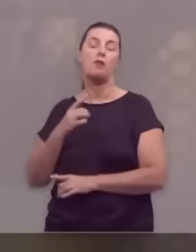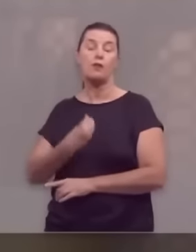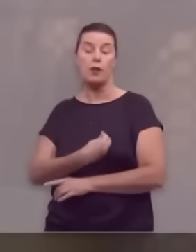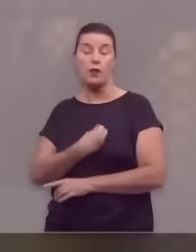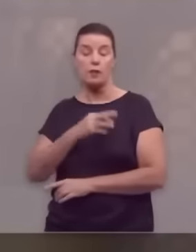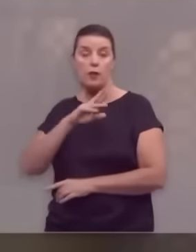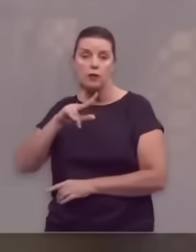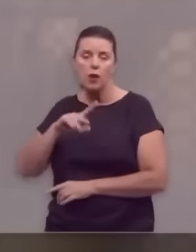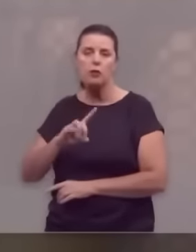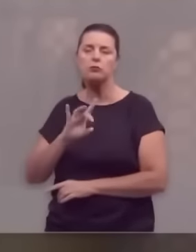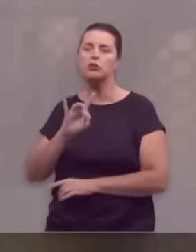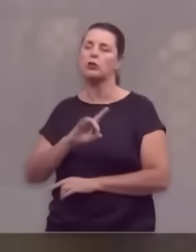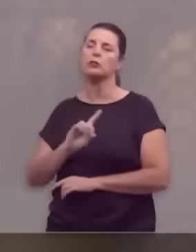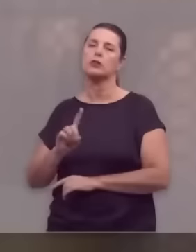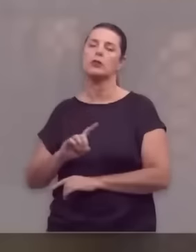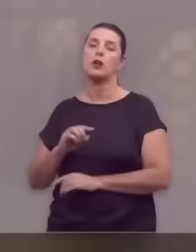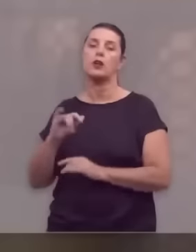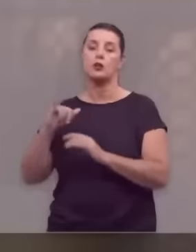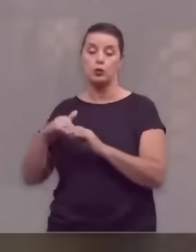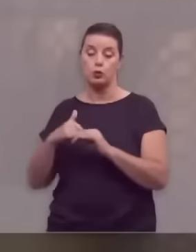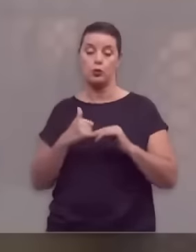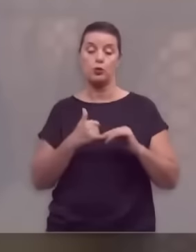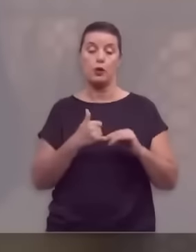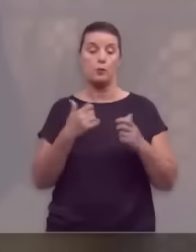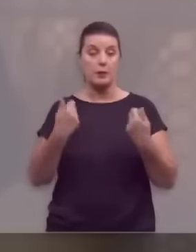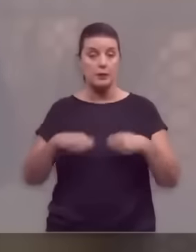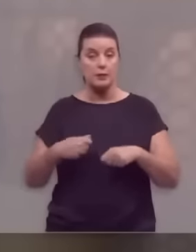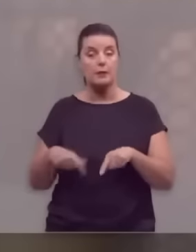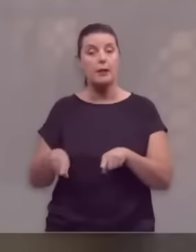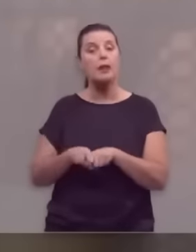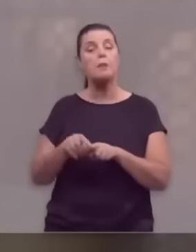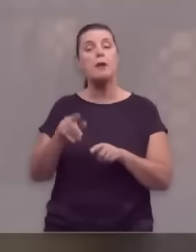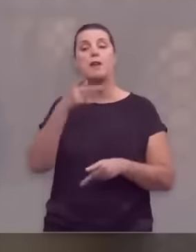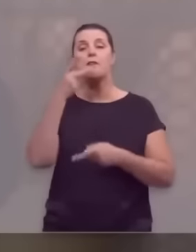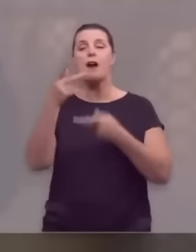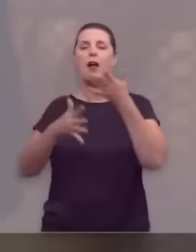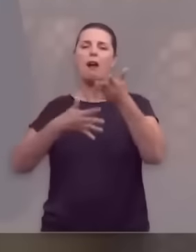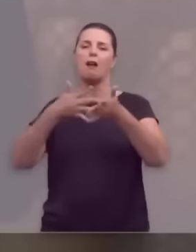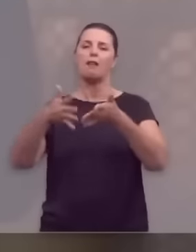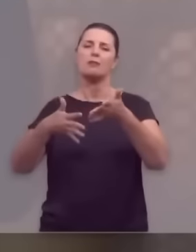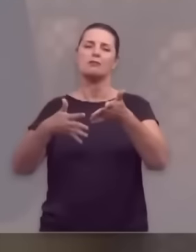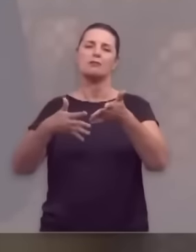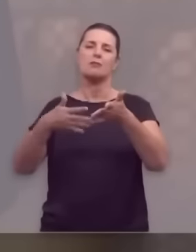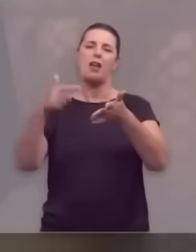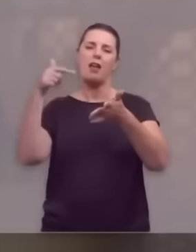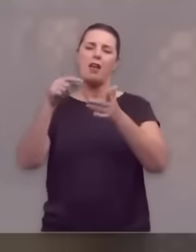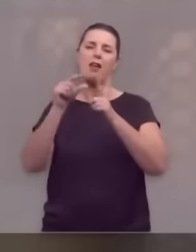vivermos, mas diz Josué, diz Deus para Josué, você precisa também falar deste livro.